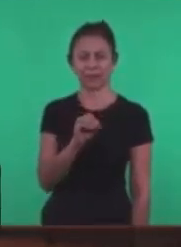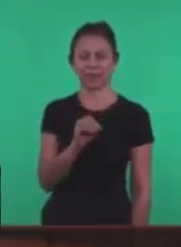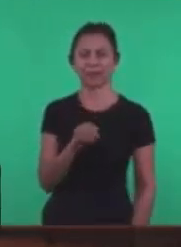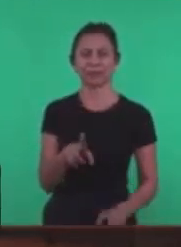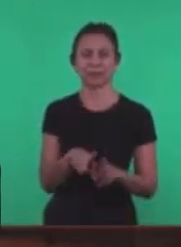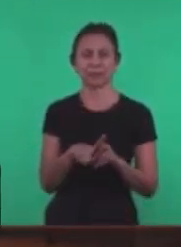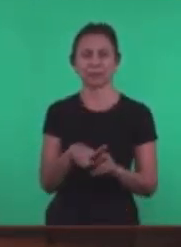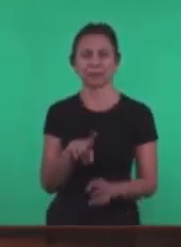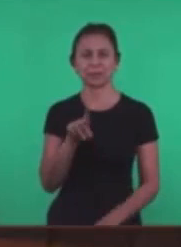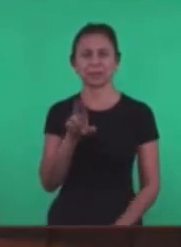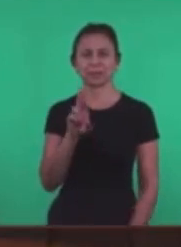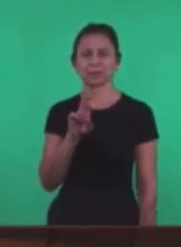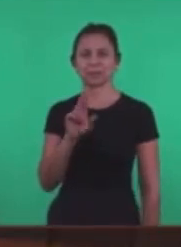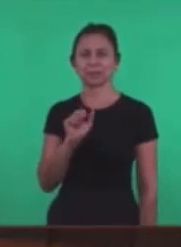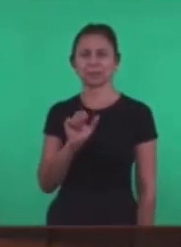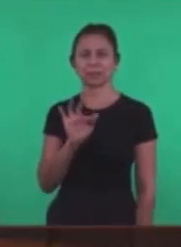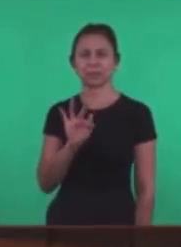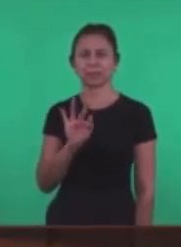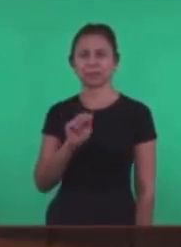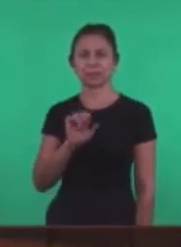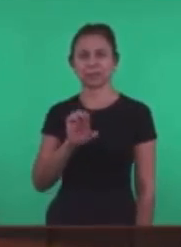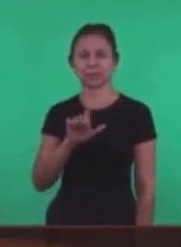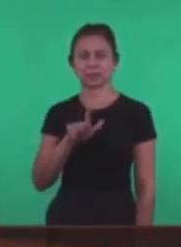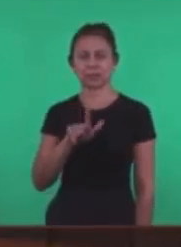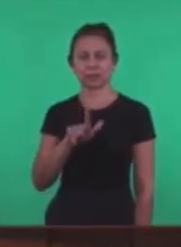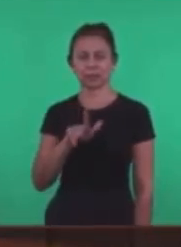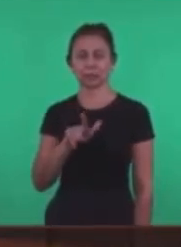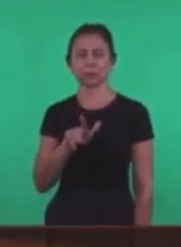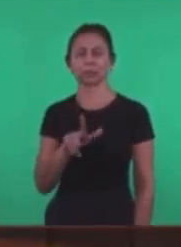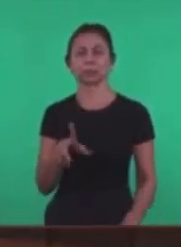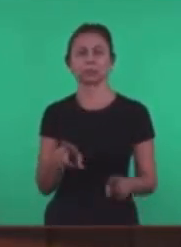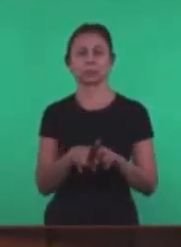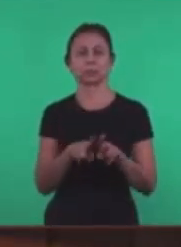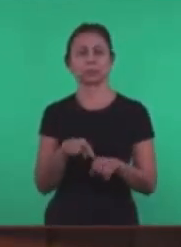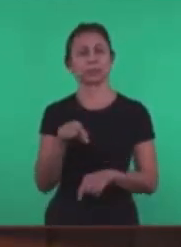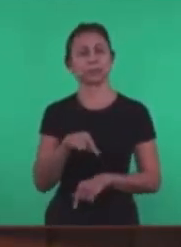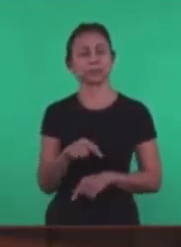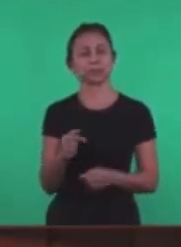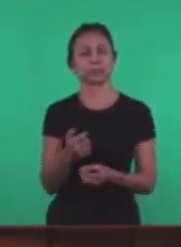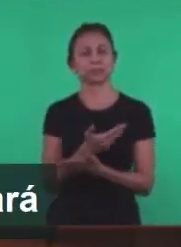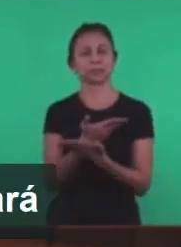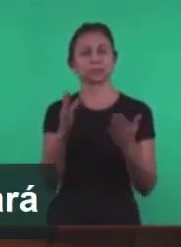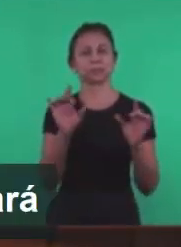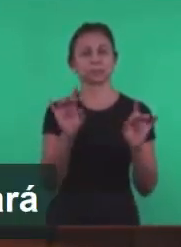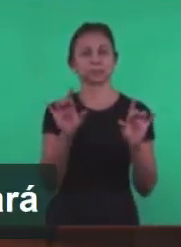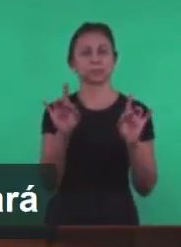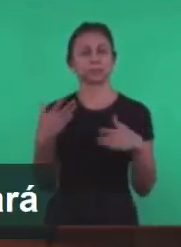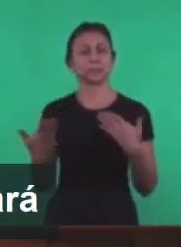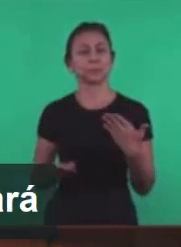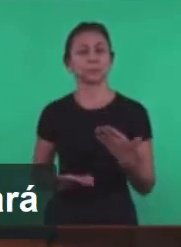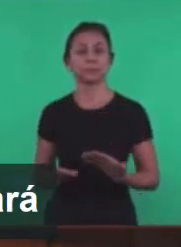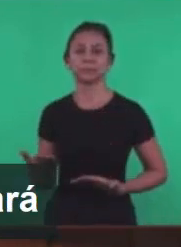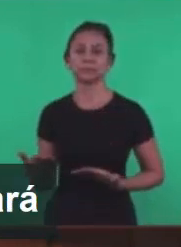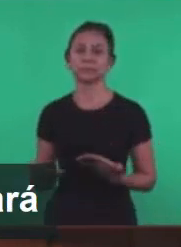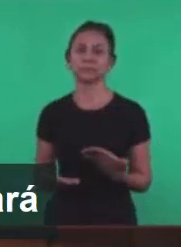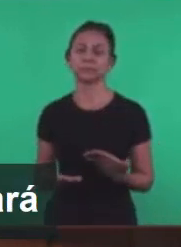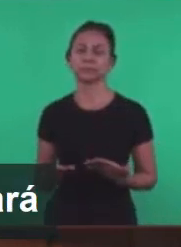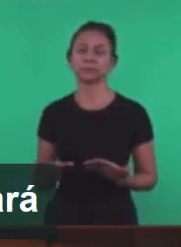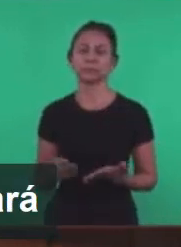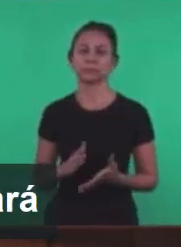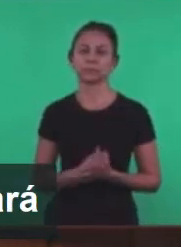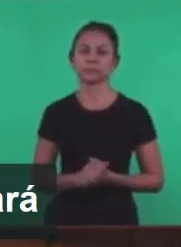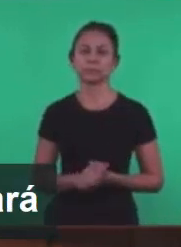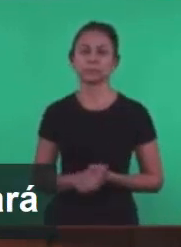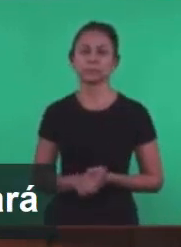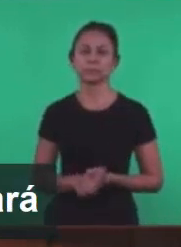Rafael Primo E temos também Uma saudação especial Aos irmãos Lá de